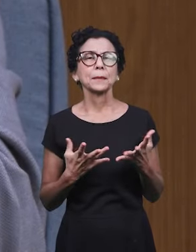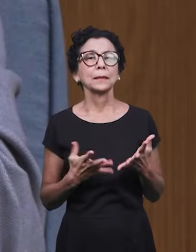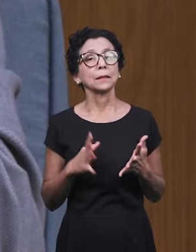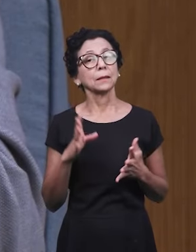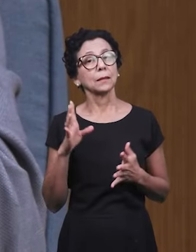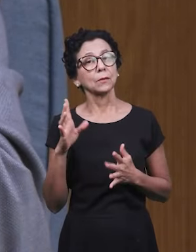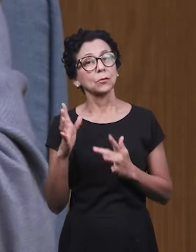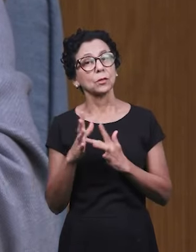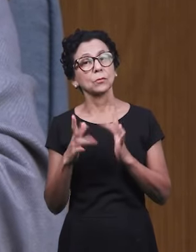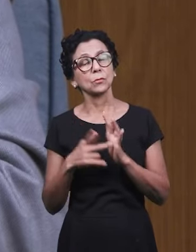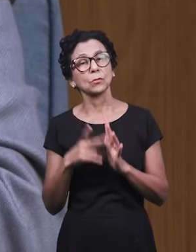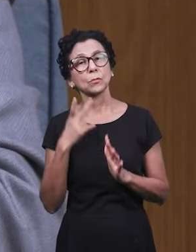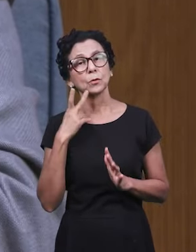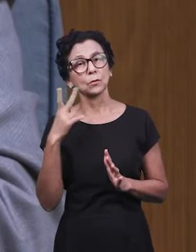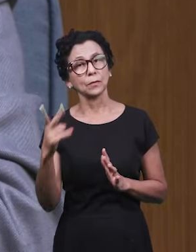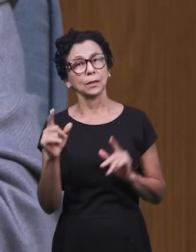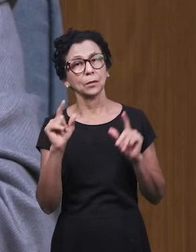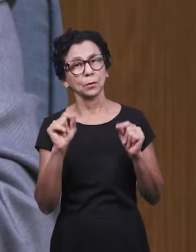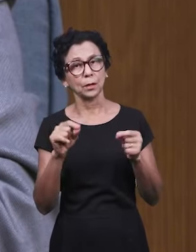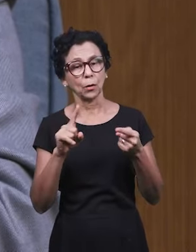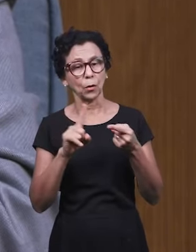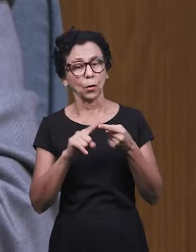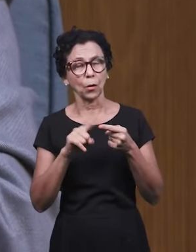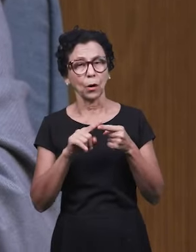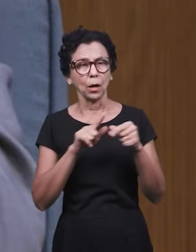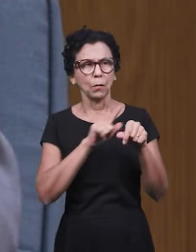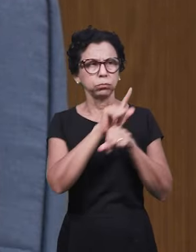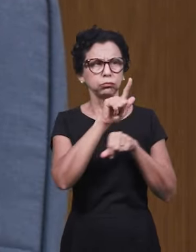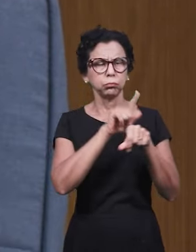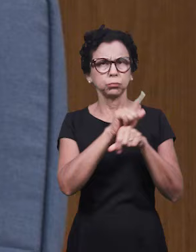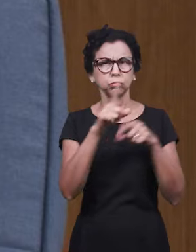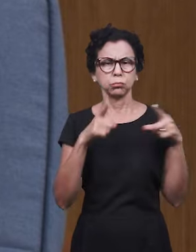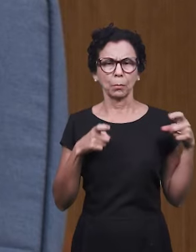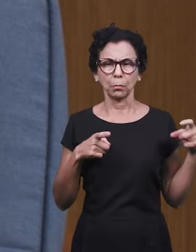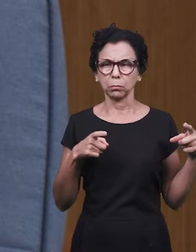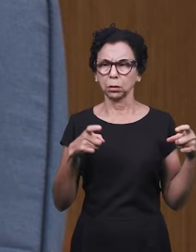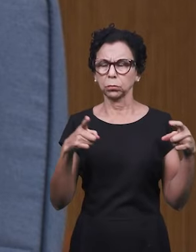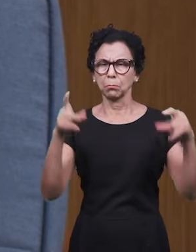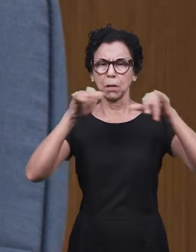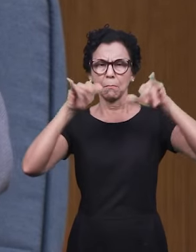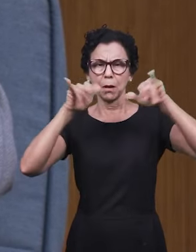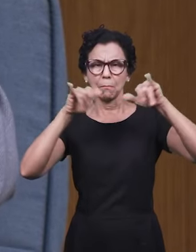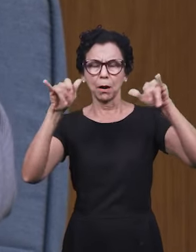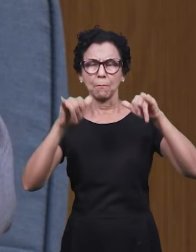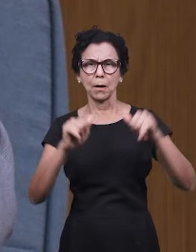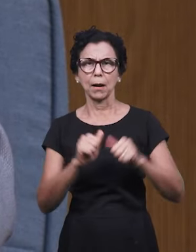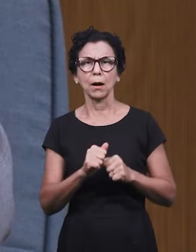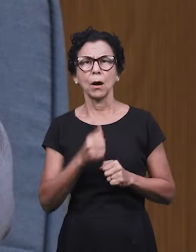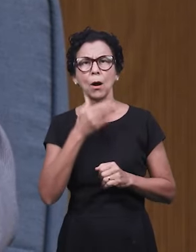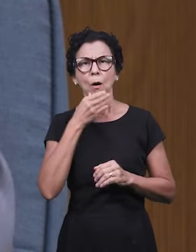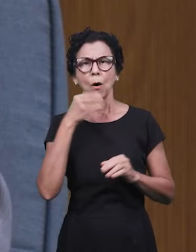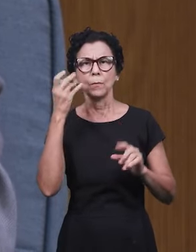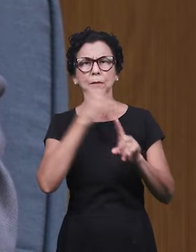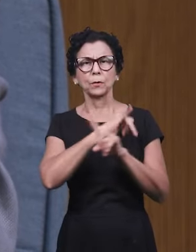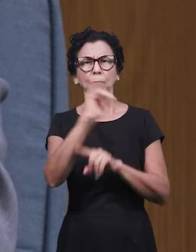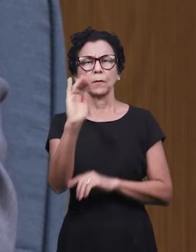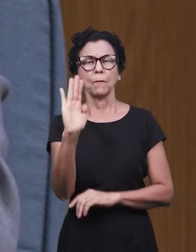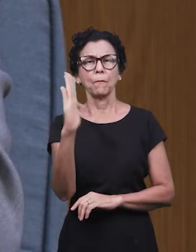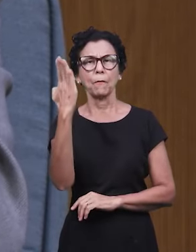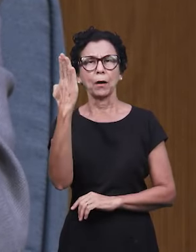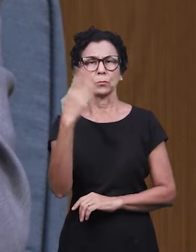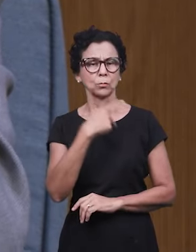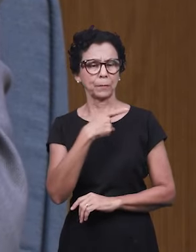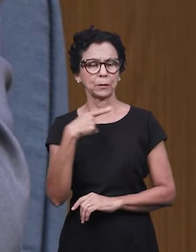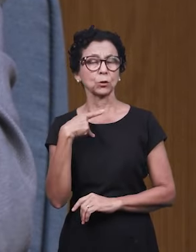eventos. Vão vir guerras, rumores de guerras, falsos profetas, ou seja,